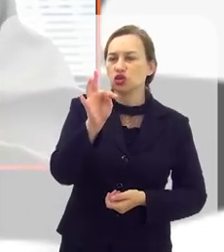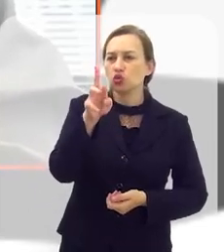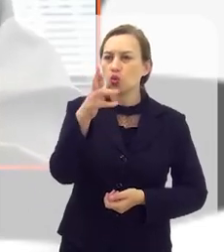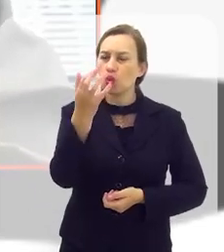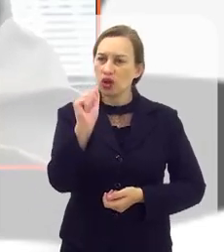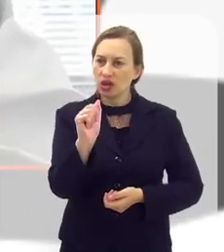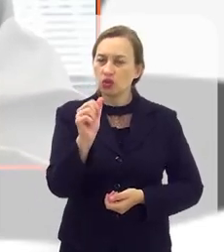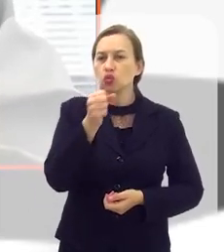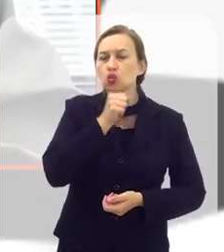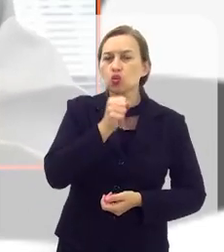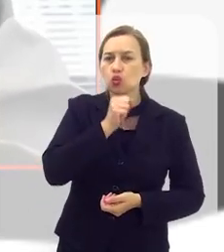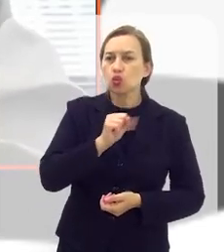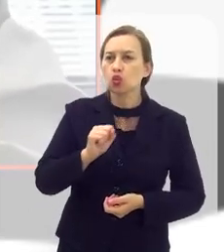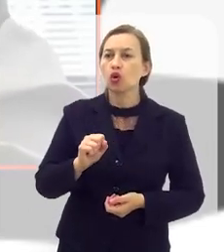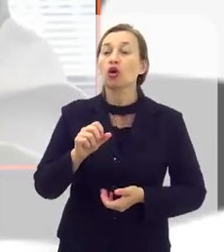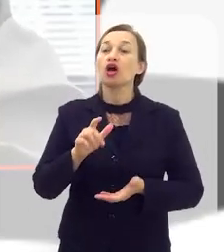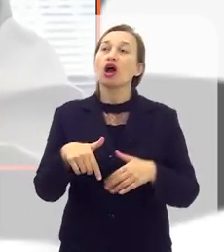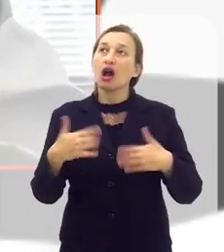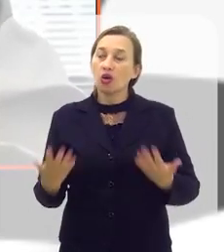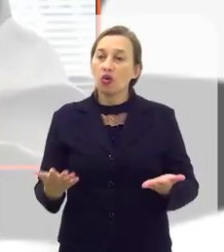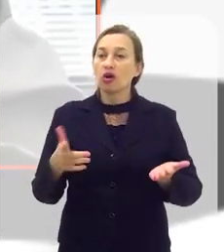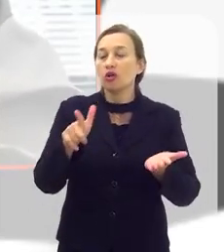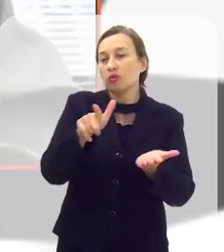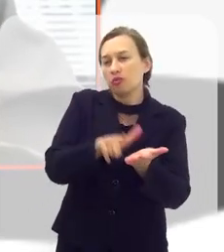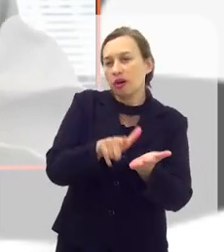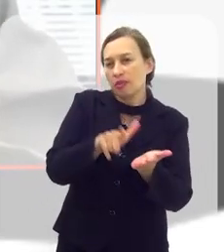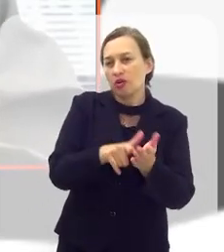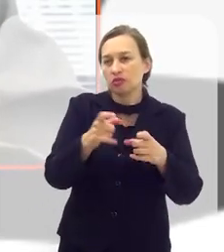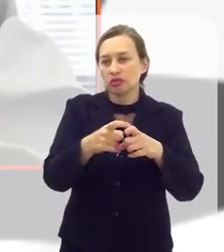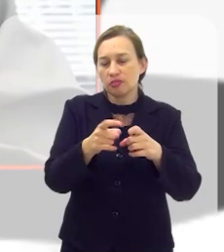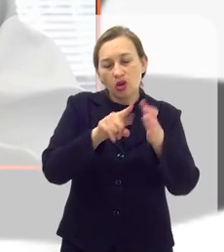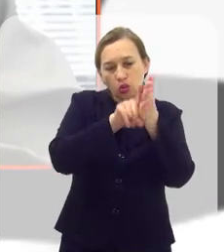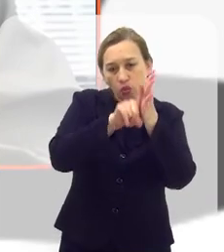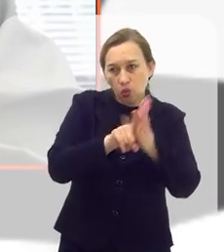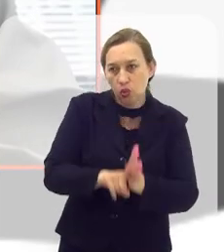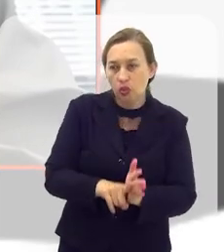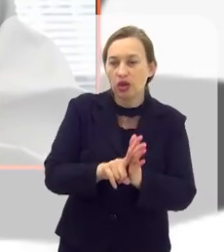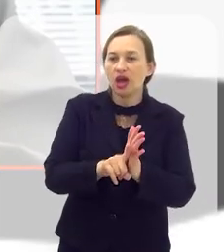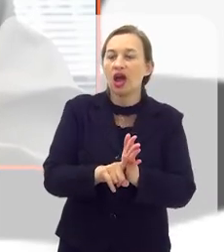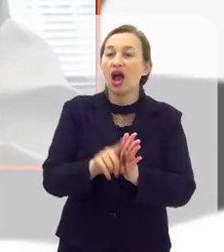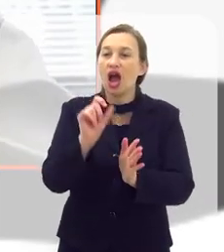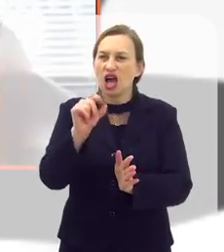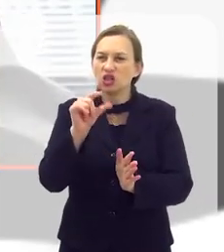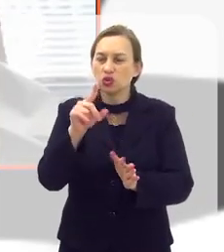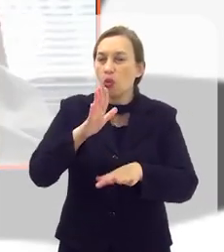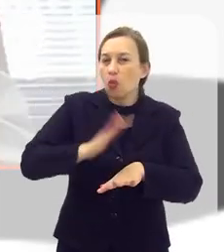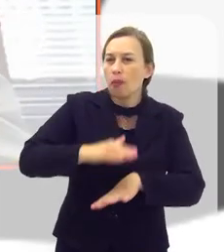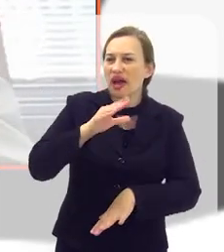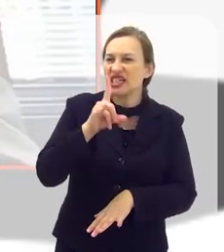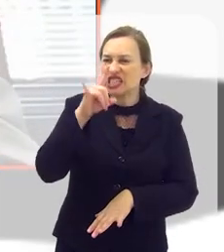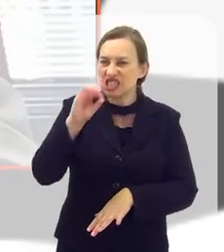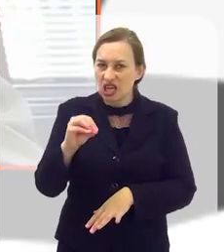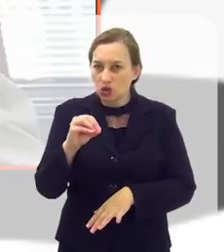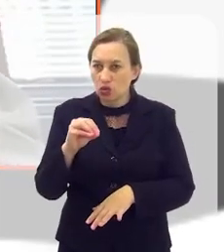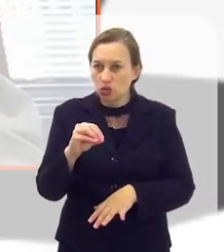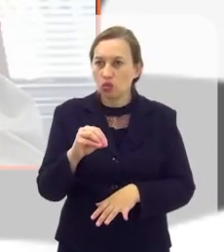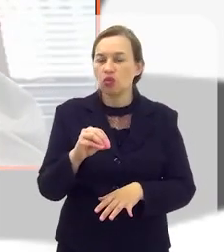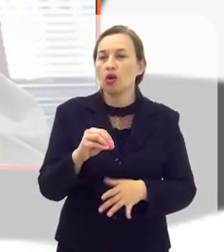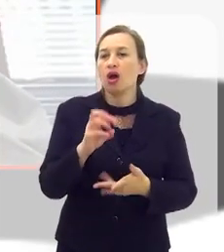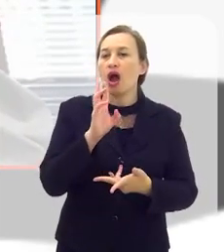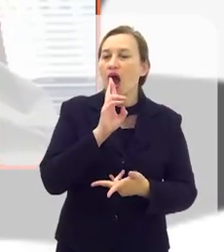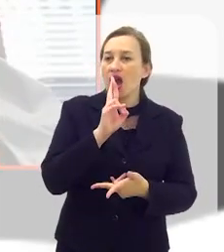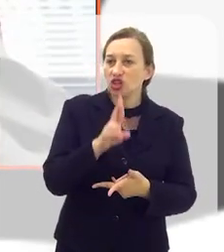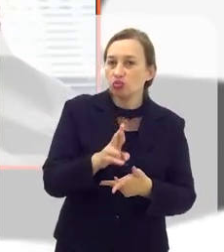do idoso. A questão do laudo azul, nós sabemos que quanto mais cedo a gente tiver o